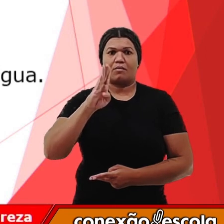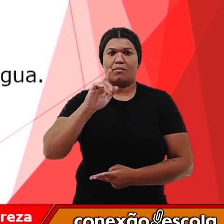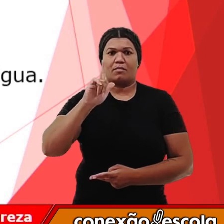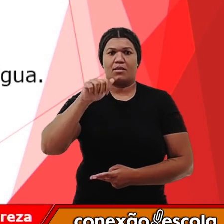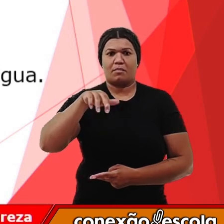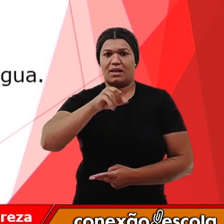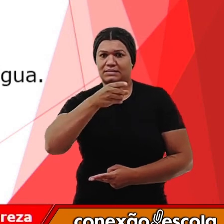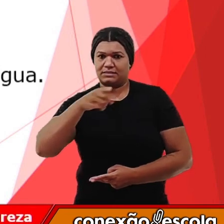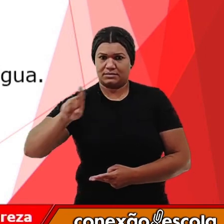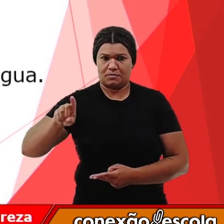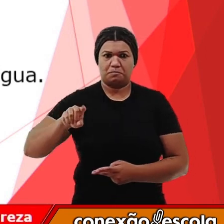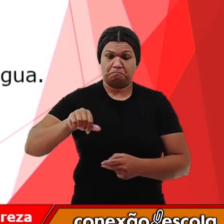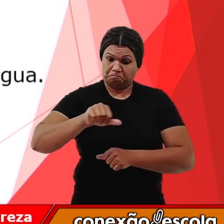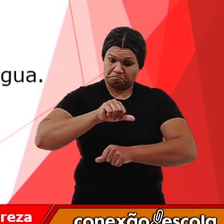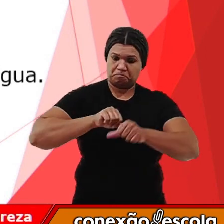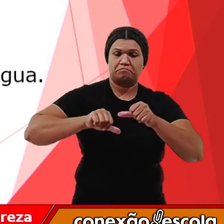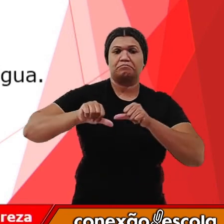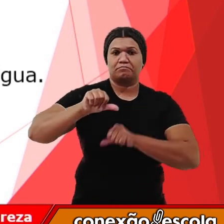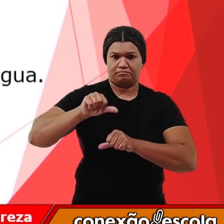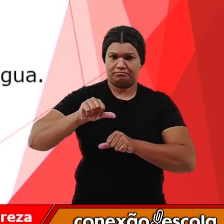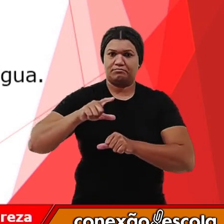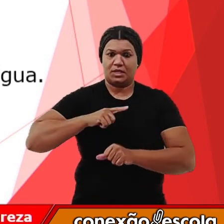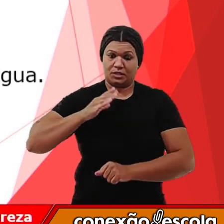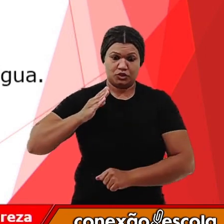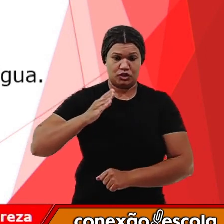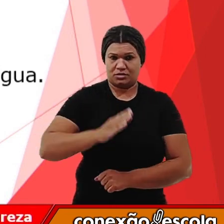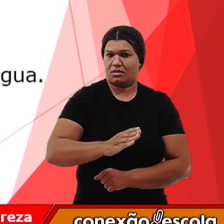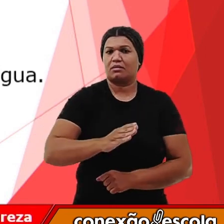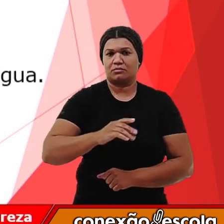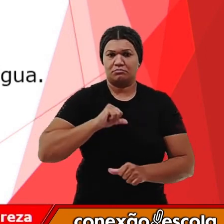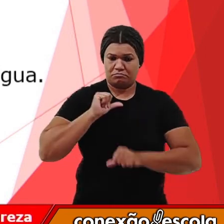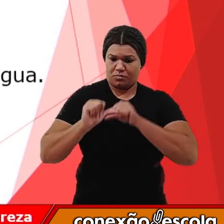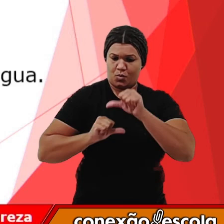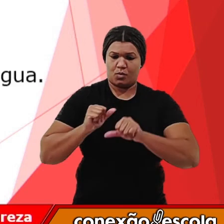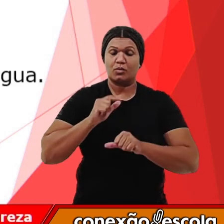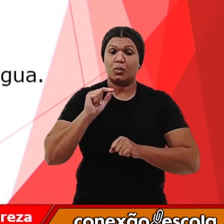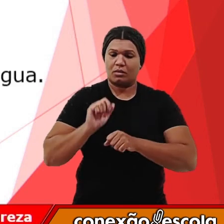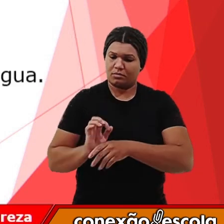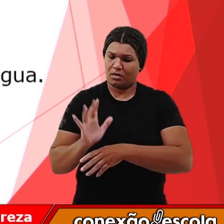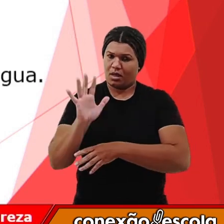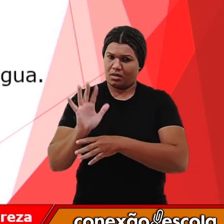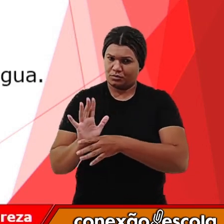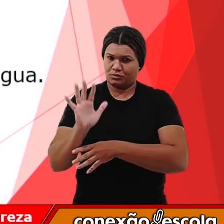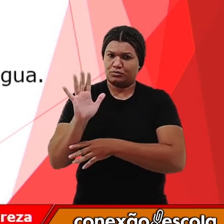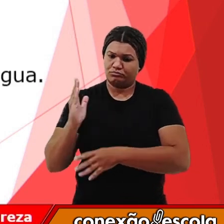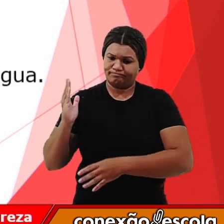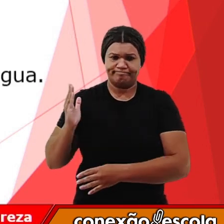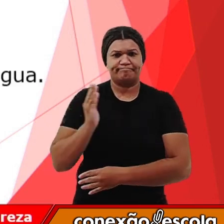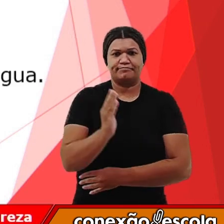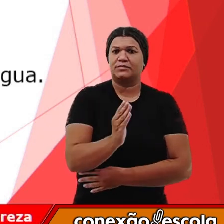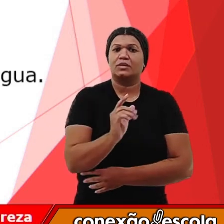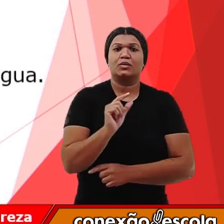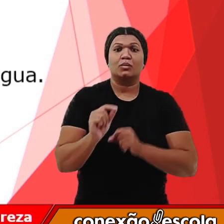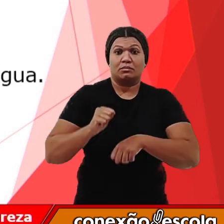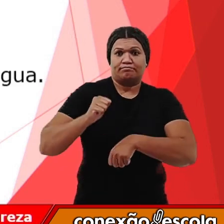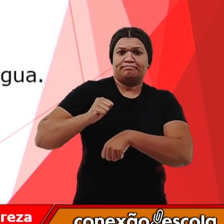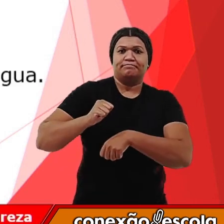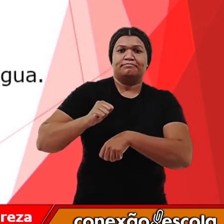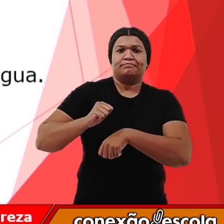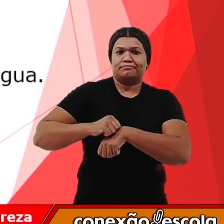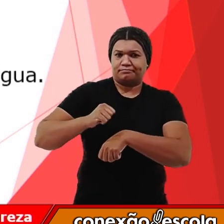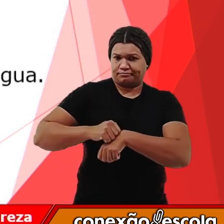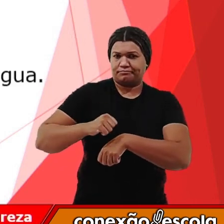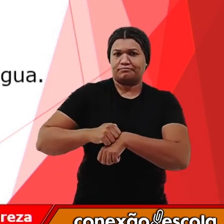gasoso. Já a resublimação é quando ela sai do estado gasoso diretamente para o estado sólido.